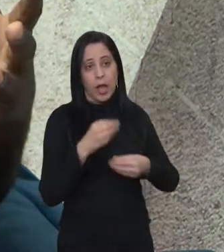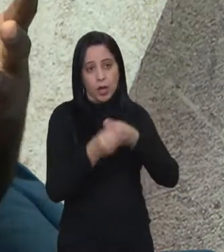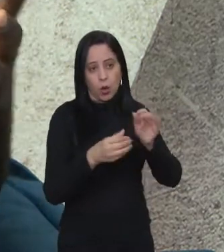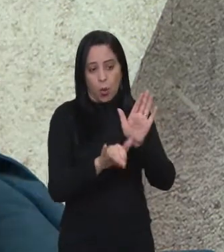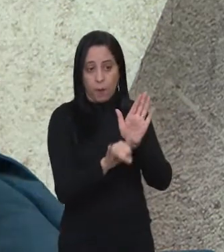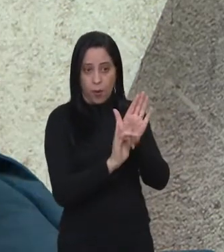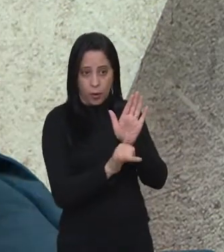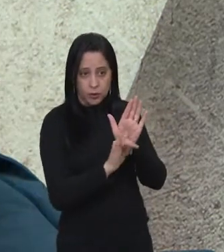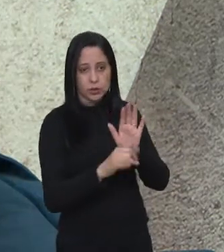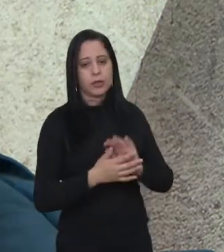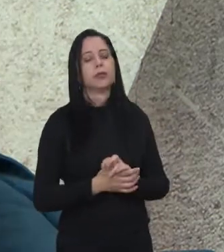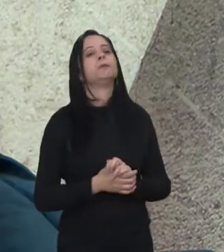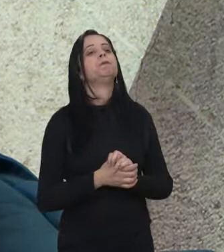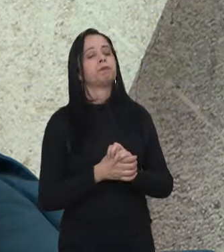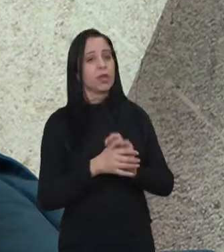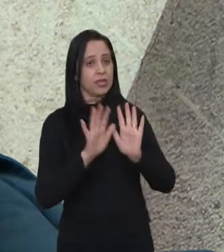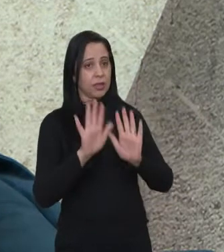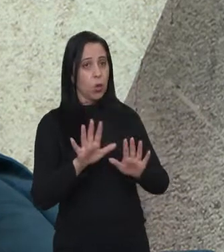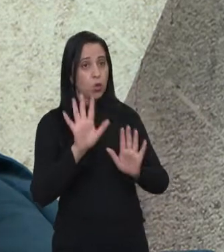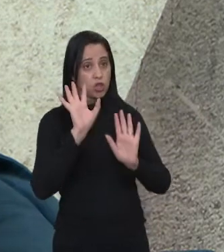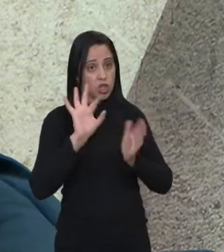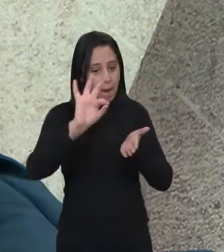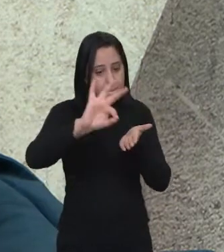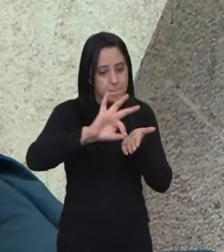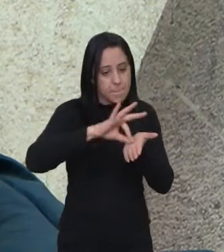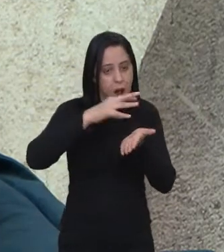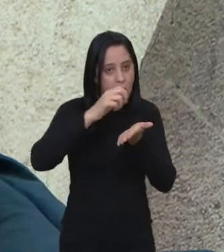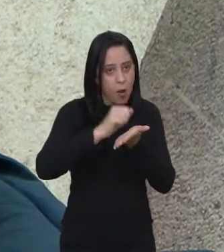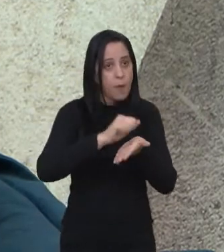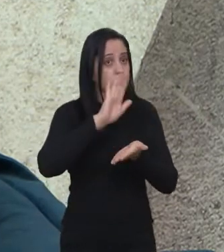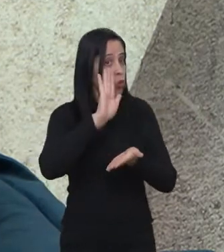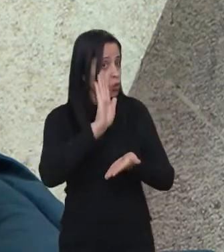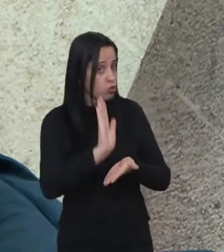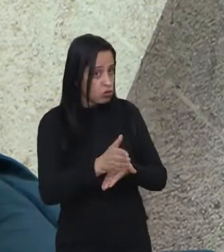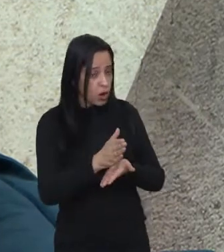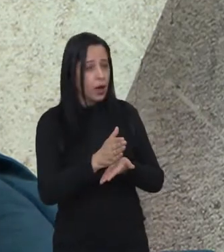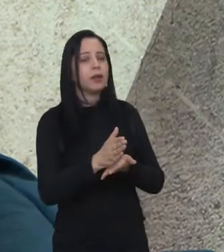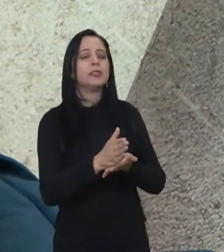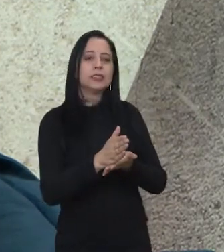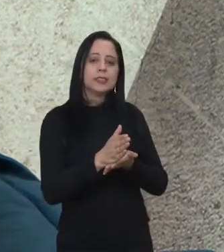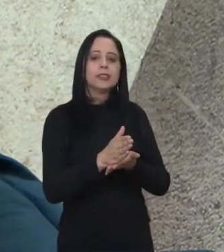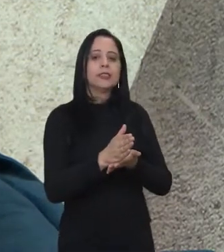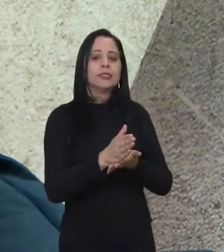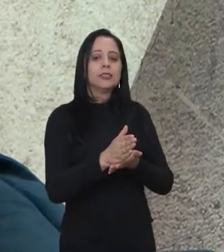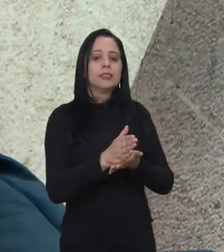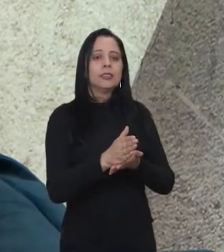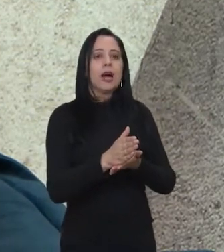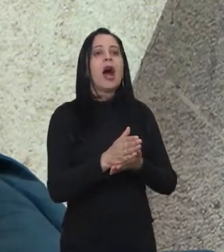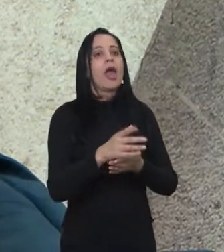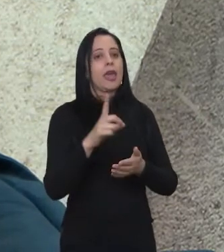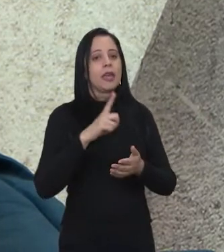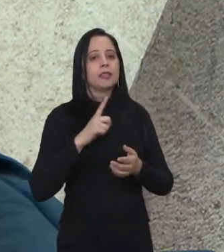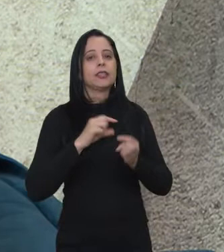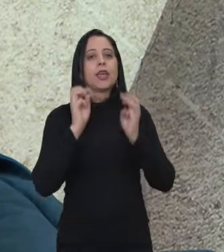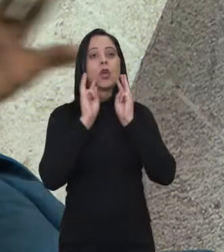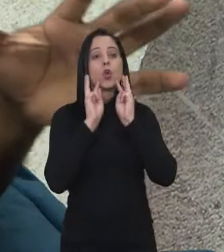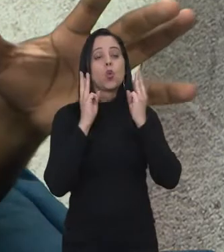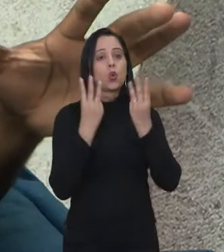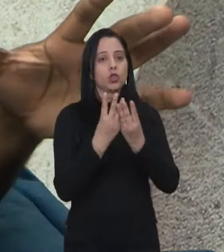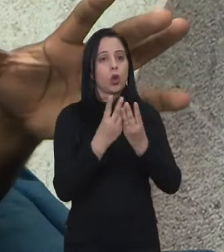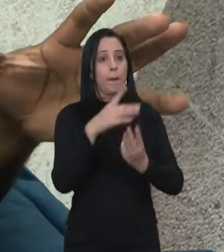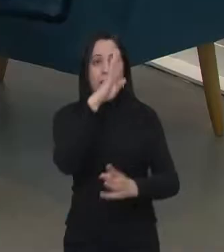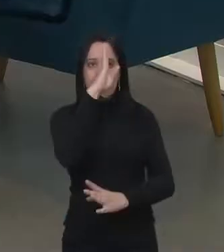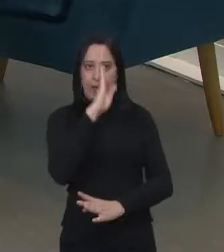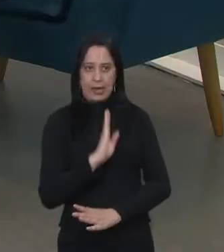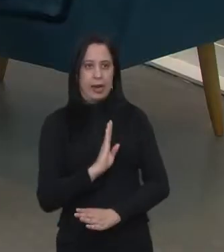processo seletivo. Uma vez feita a inscrição para o processo de seleção, o que nós fazemos é dar um workshop e é completamente